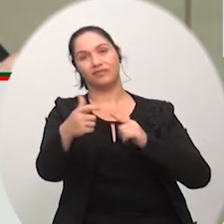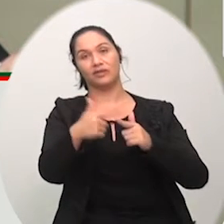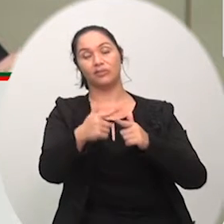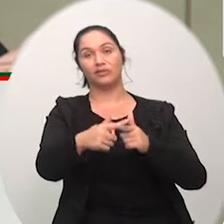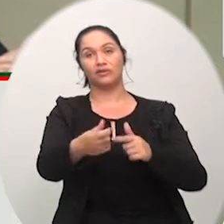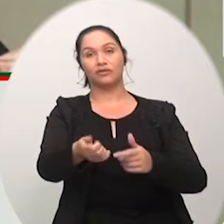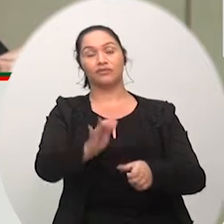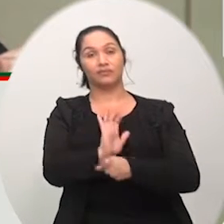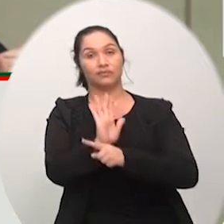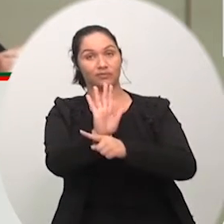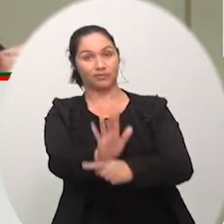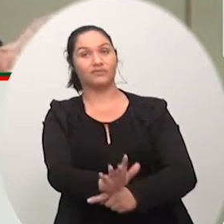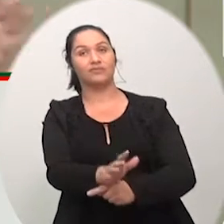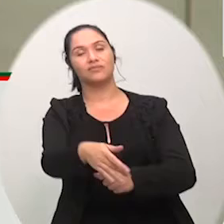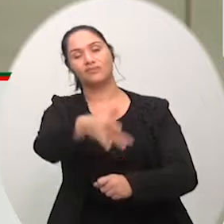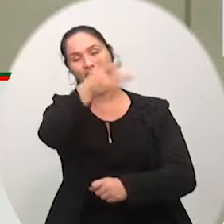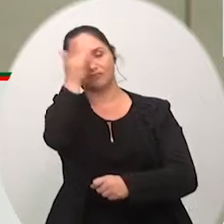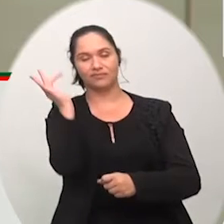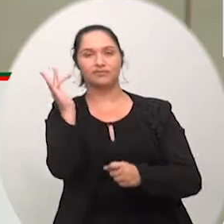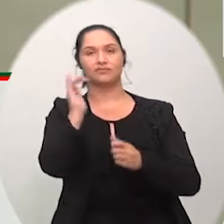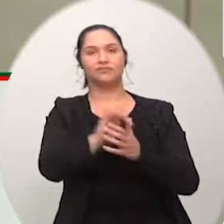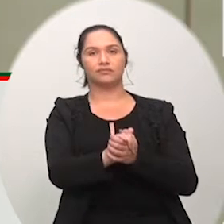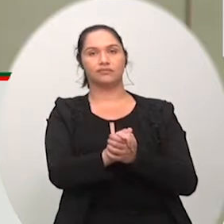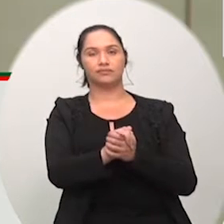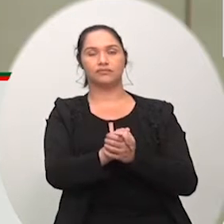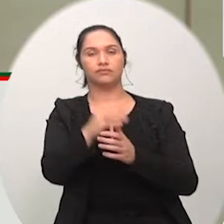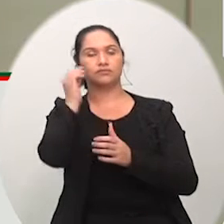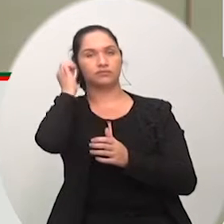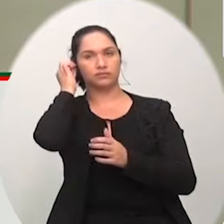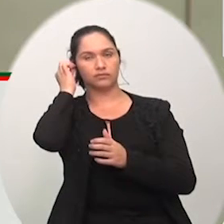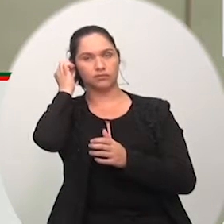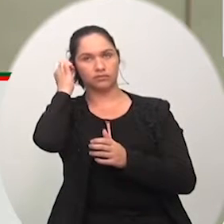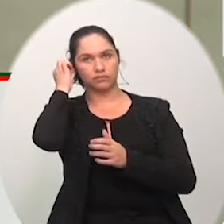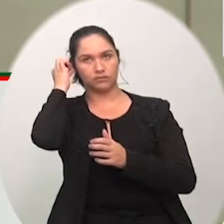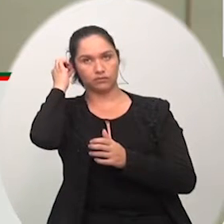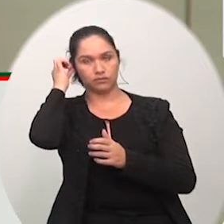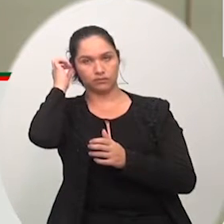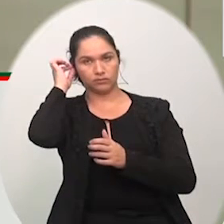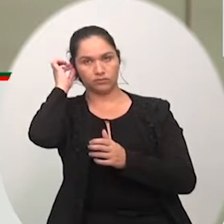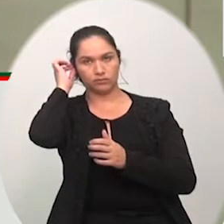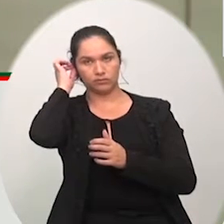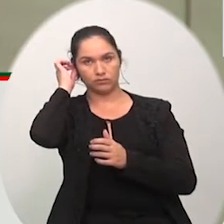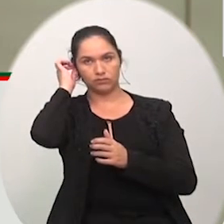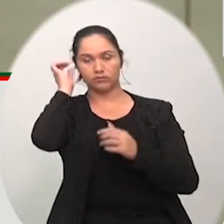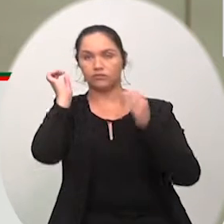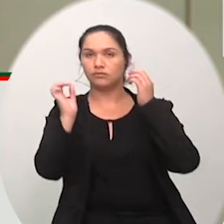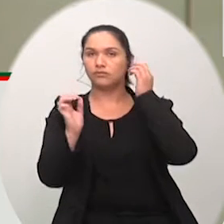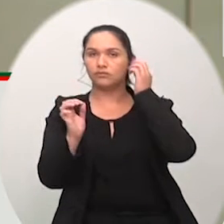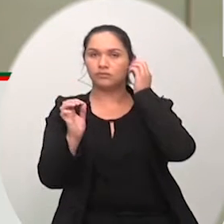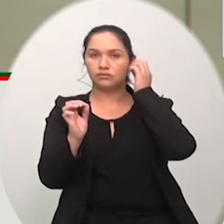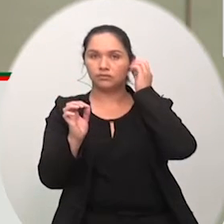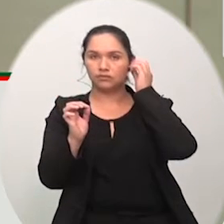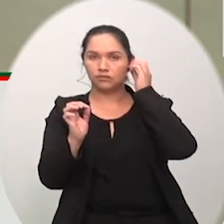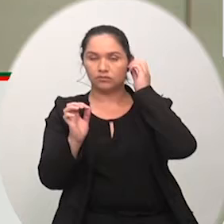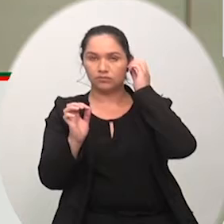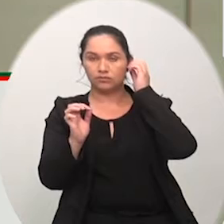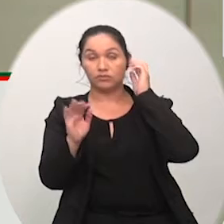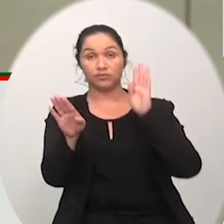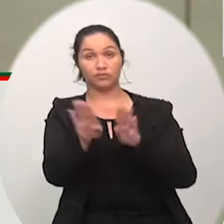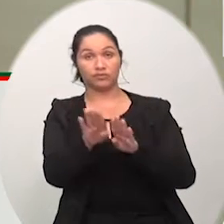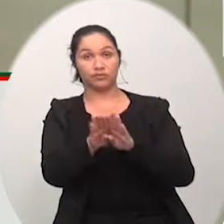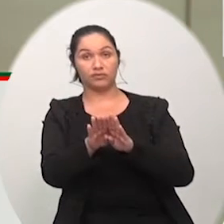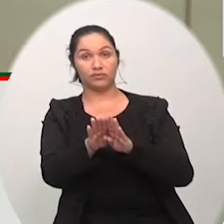pessoas haja vista desse caso de até para não ter acidente alguma coisa de danos materiais e até